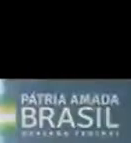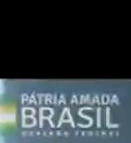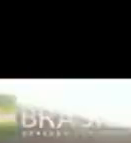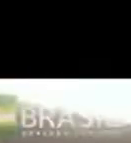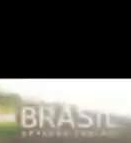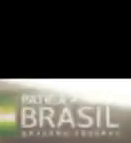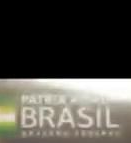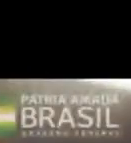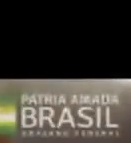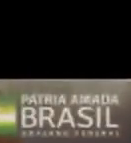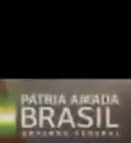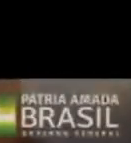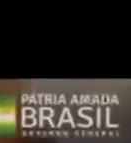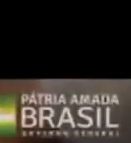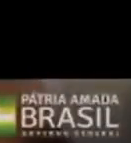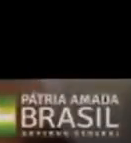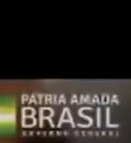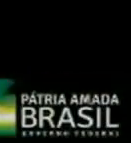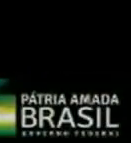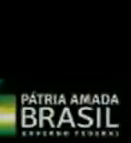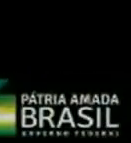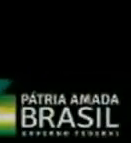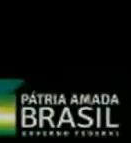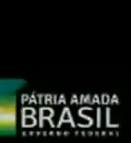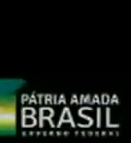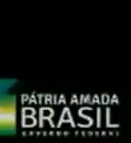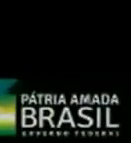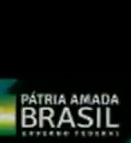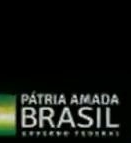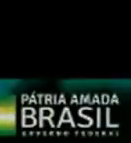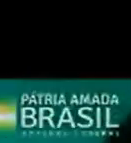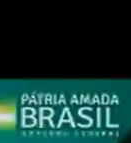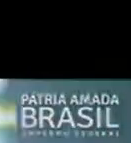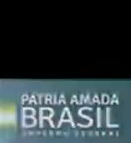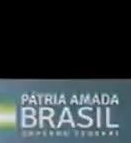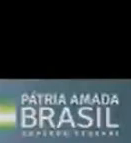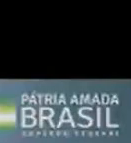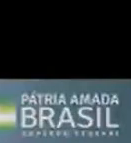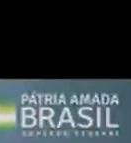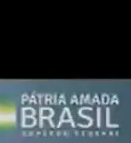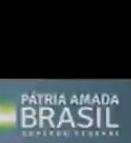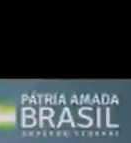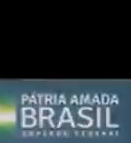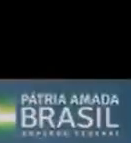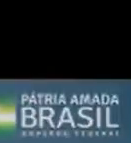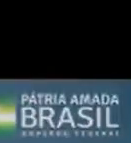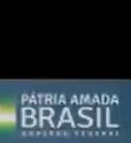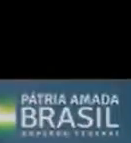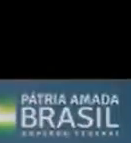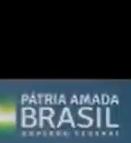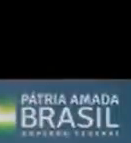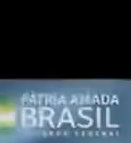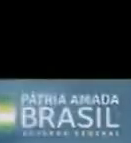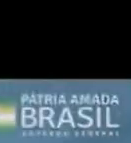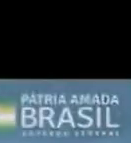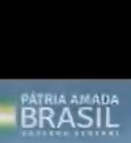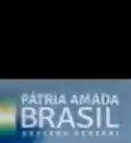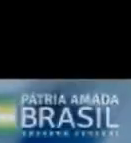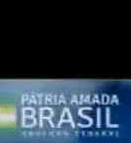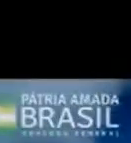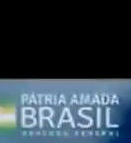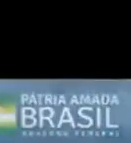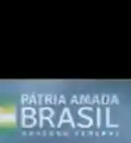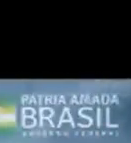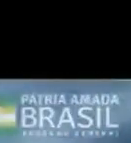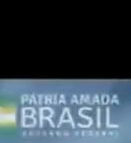tuberculose. O sentimento é de gratidão, né? Você recebe diversas informações, é acolhedor. Eu acho que o SUS não é só um